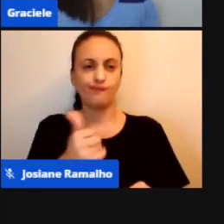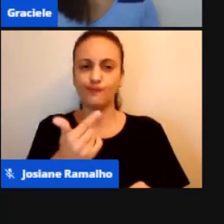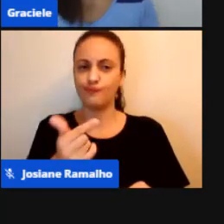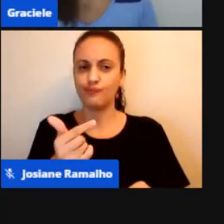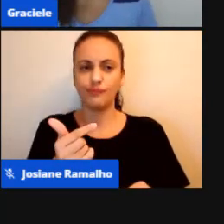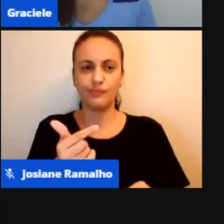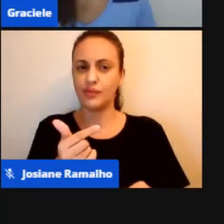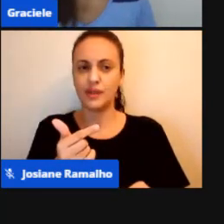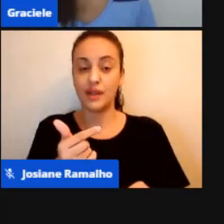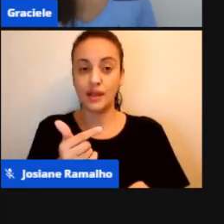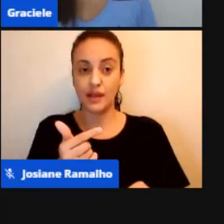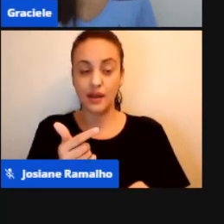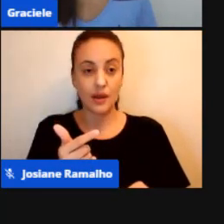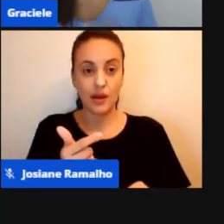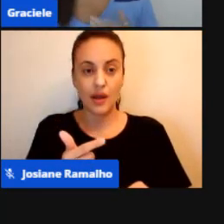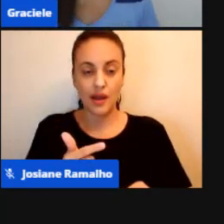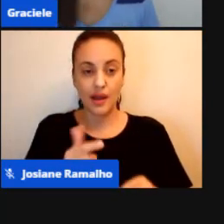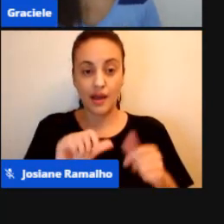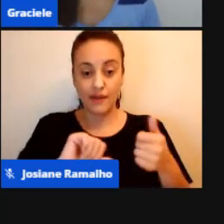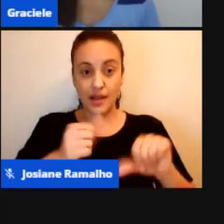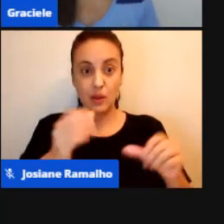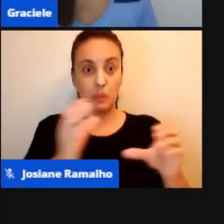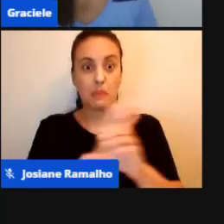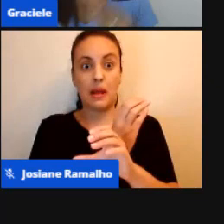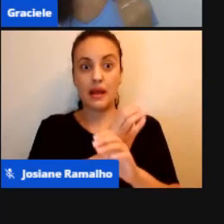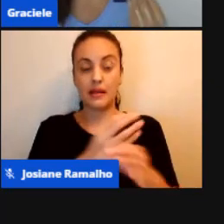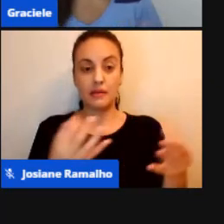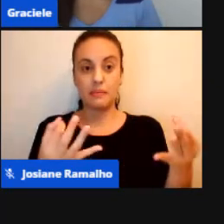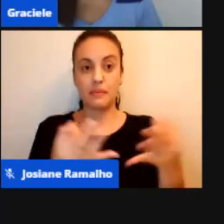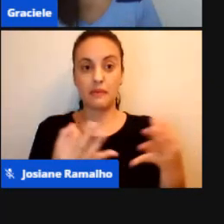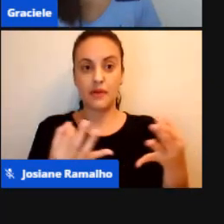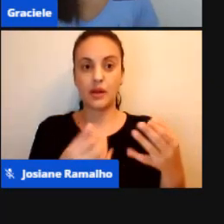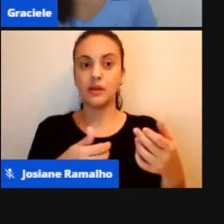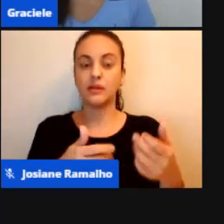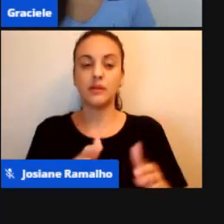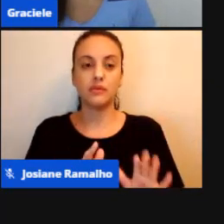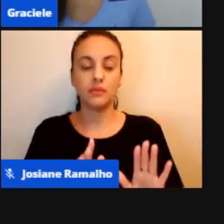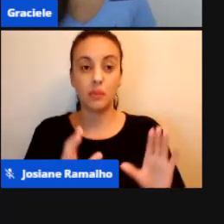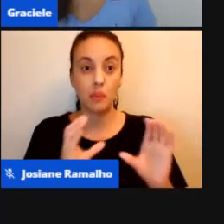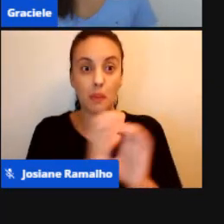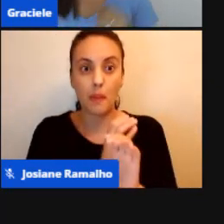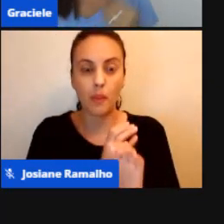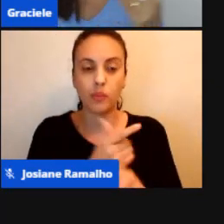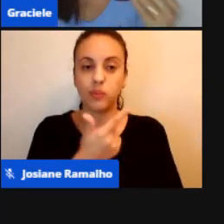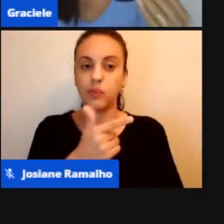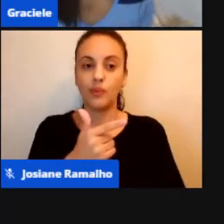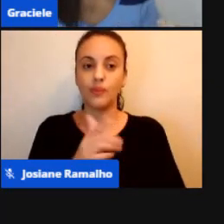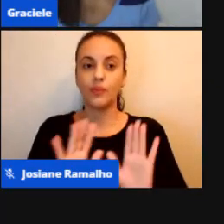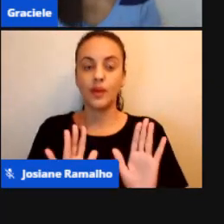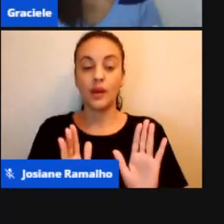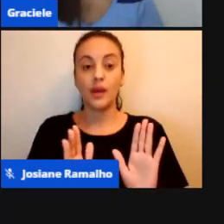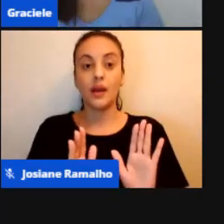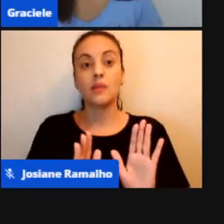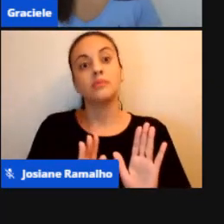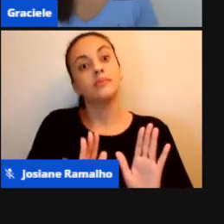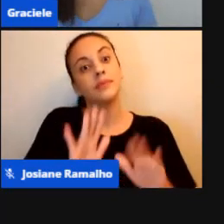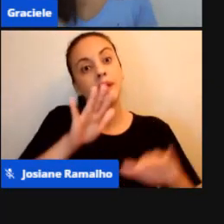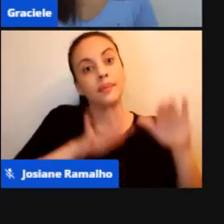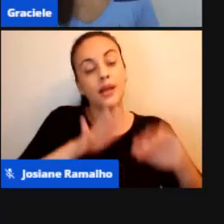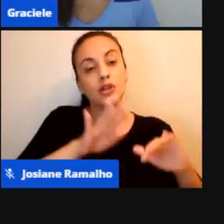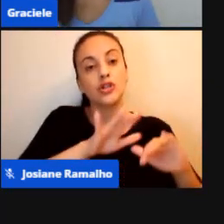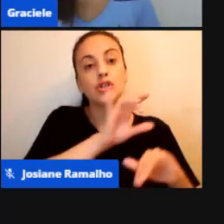De avaliação E isso fica Muito a critério De cada região De cada escola De cada organização